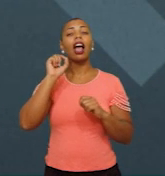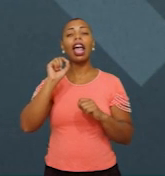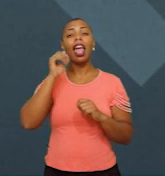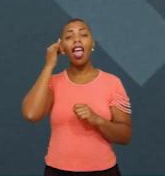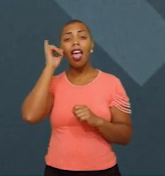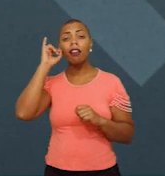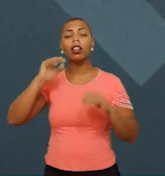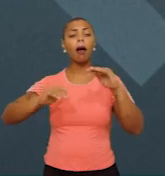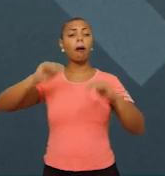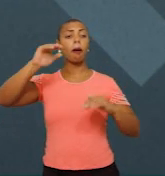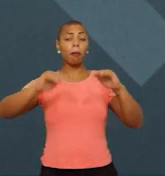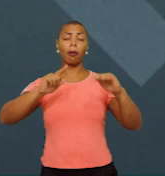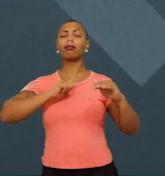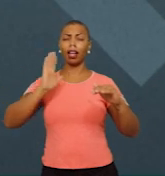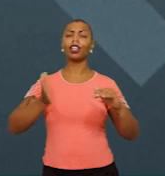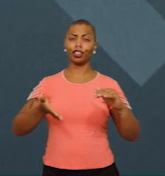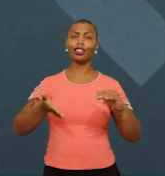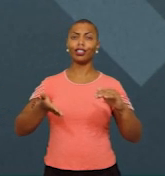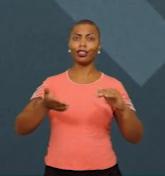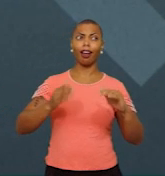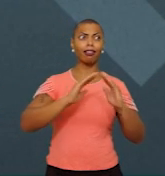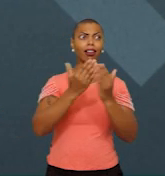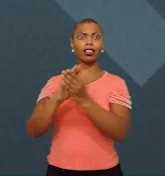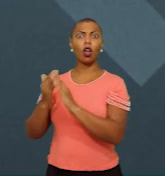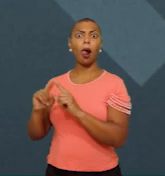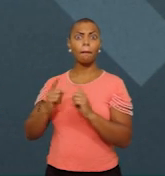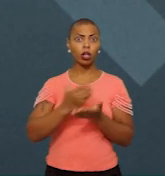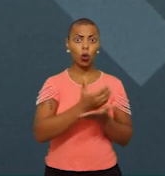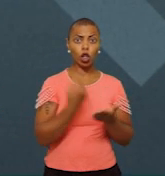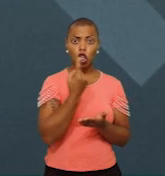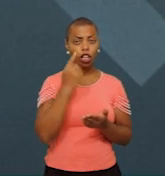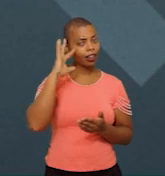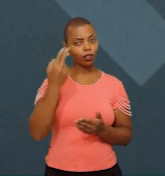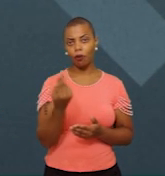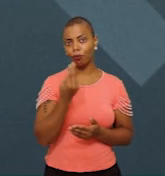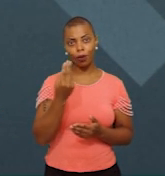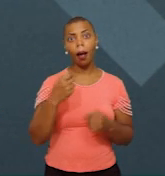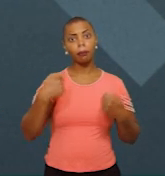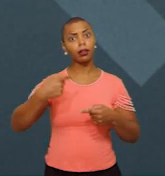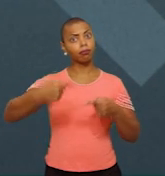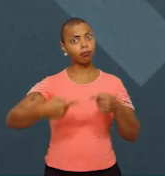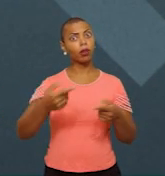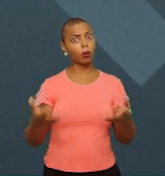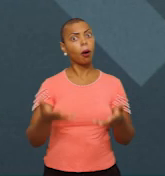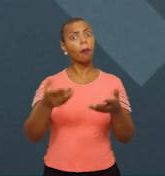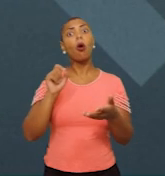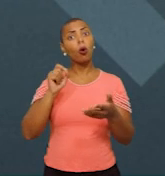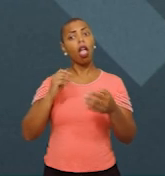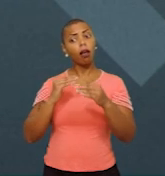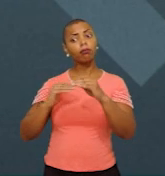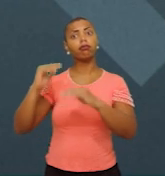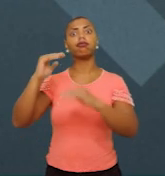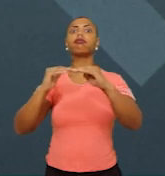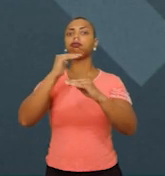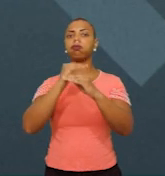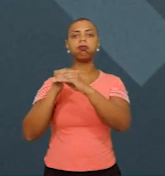que já existem na minha rede e que o currículo sozinho não vai dar conta. Eu preciso ter políticas indutoras de equidade e